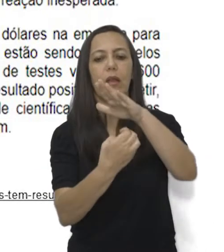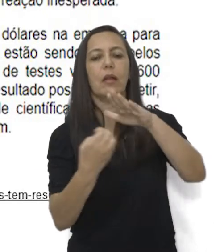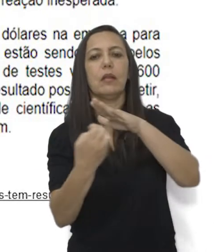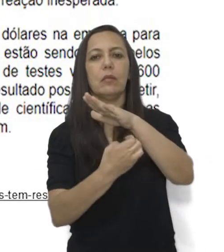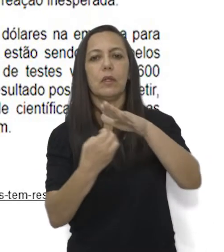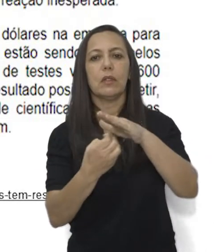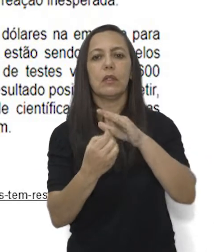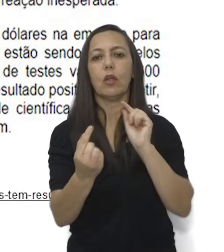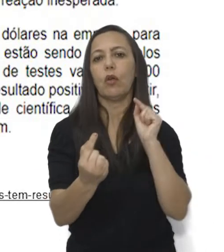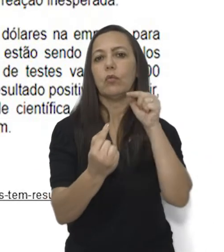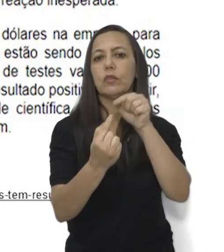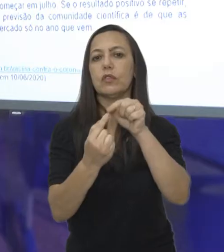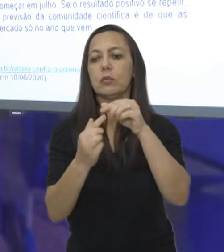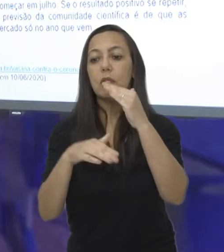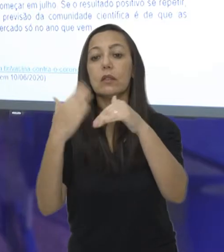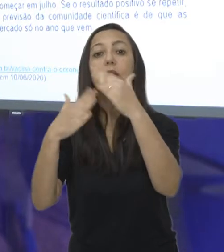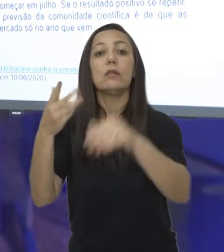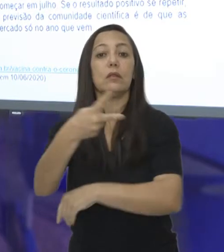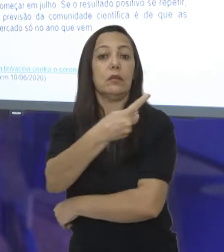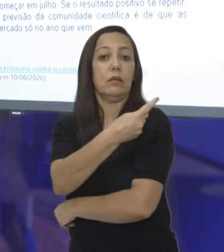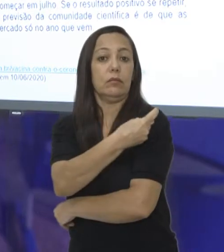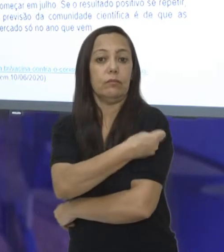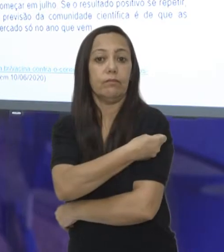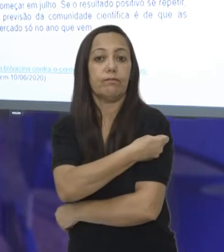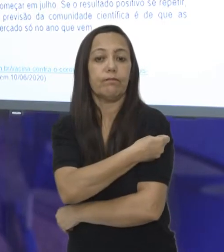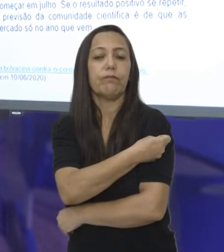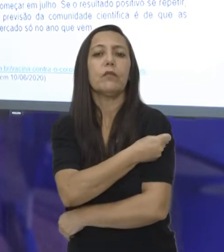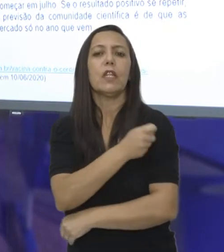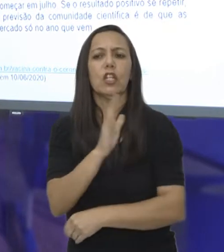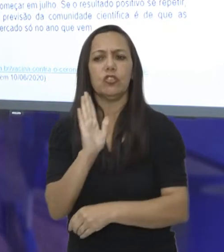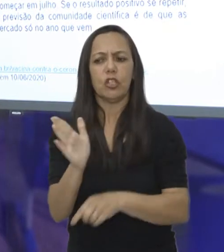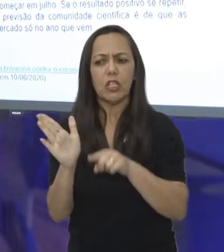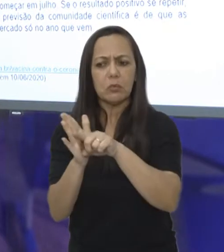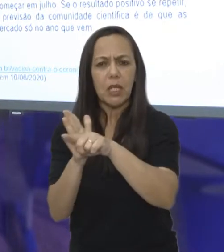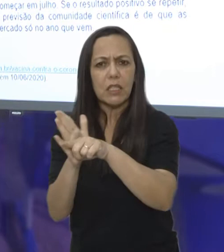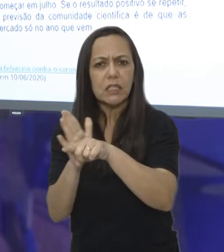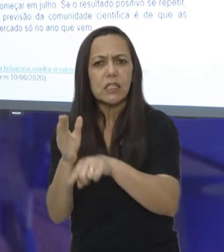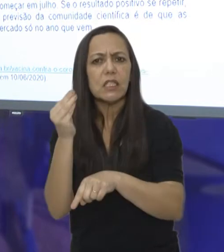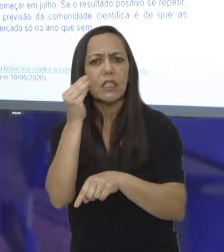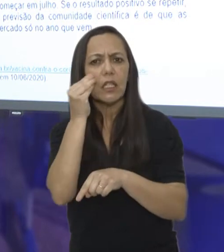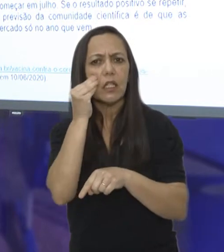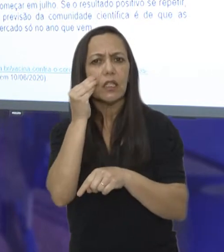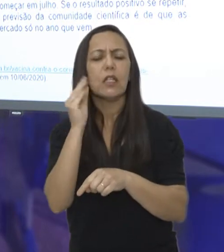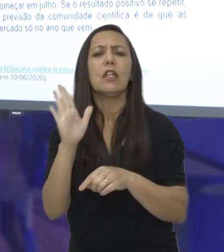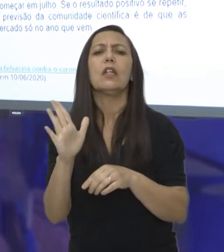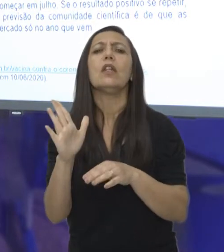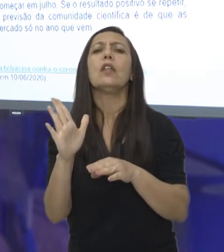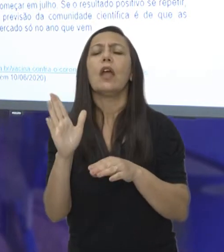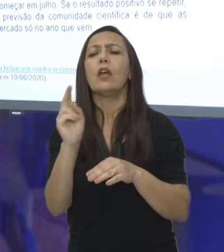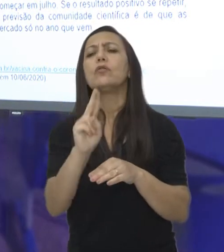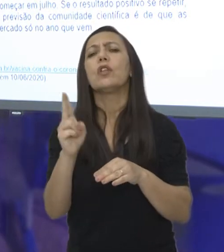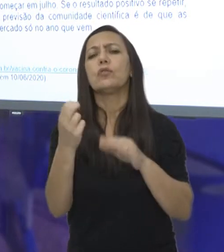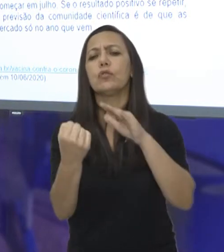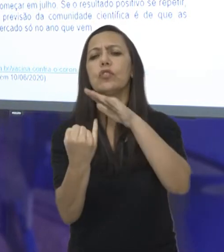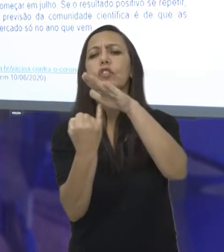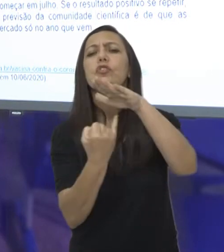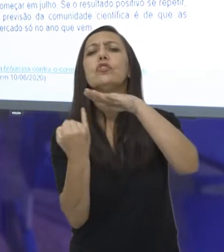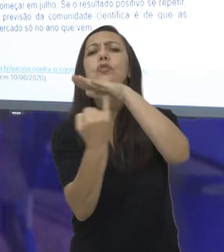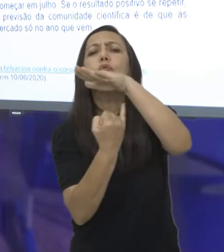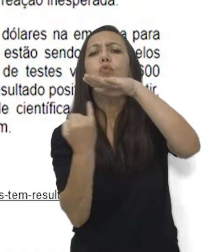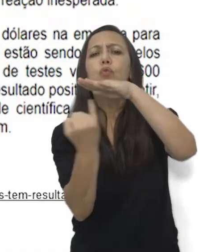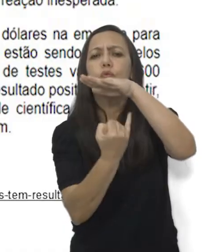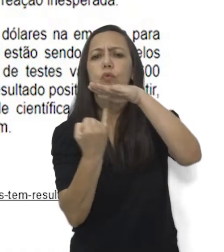no desenvolvimento da vacina. Todos os testes estão sendo feitos pelos Institutos Nacionais de Saúde do país.